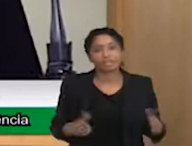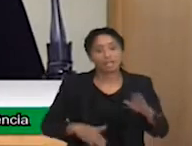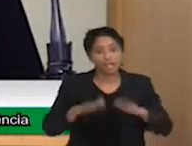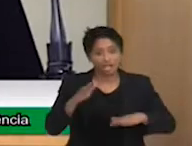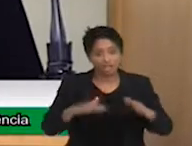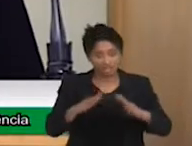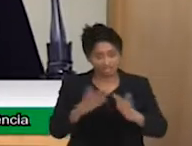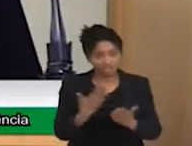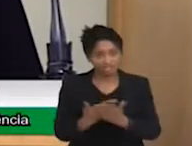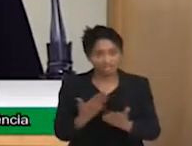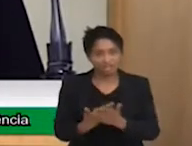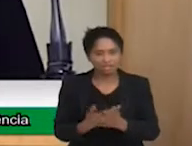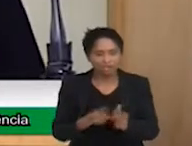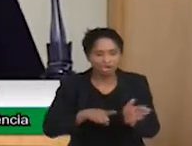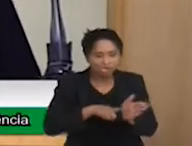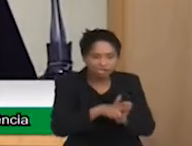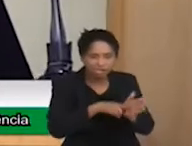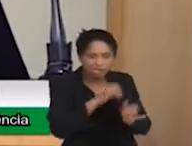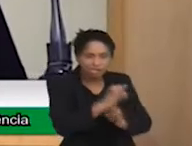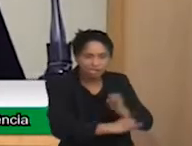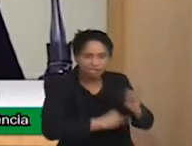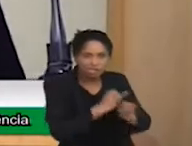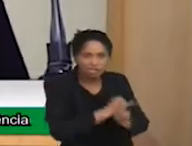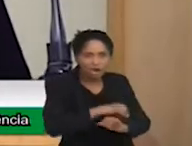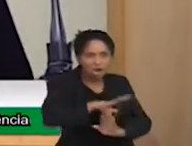um material diferente adaptado para ele.